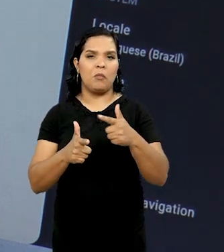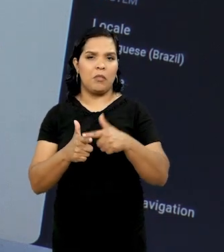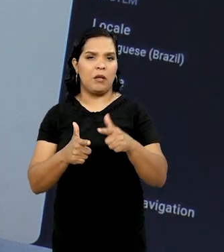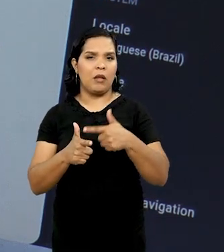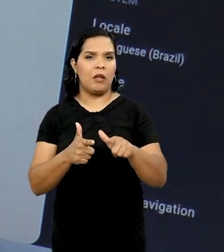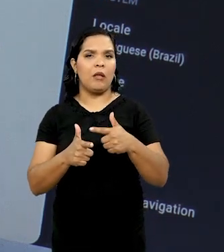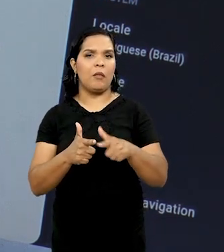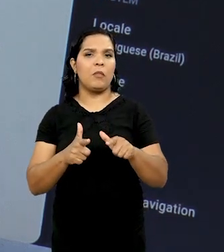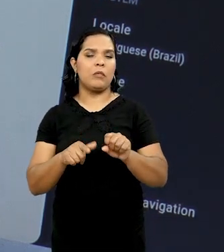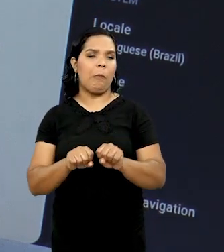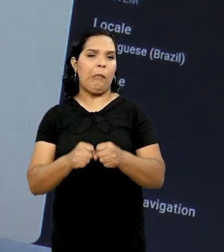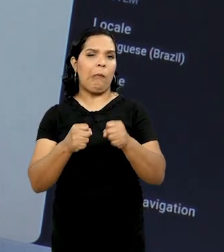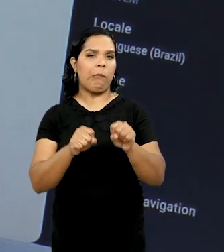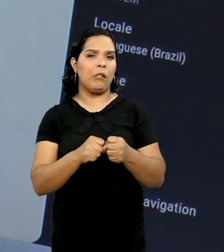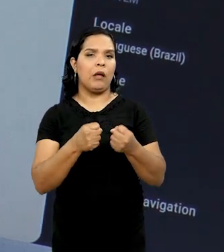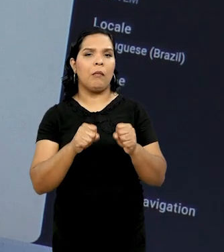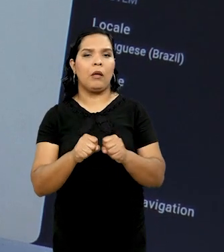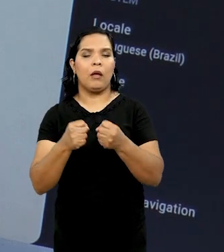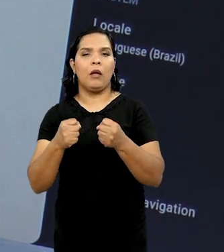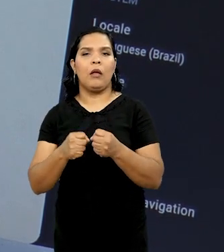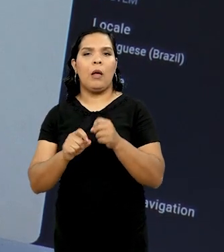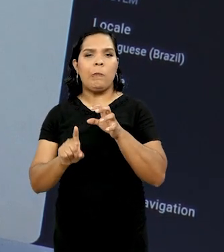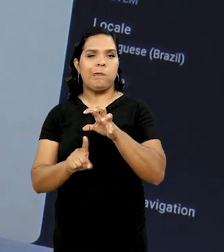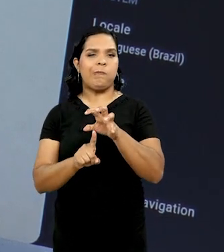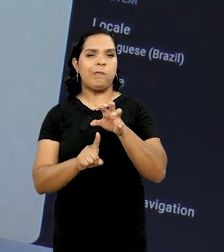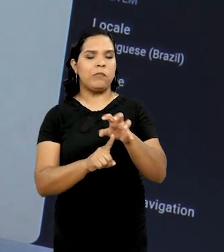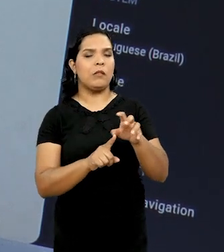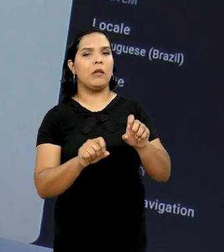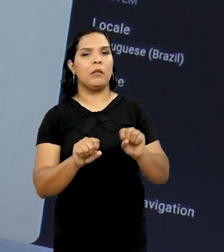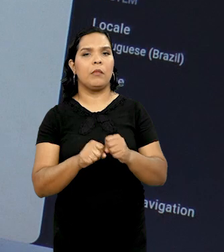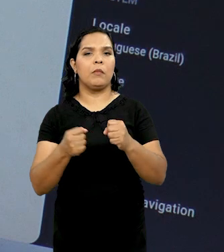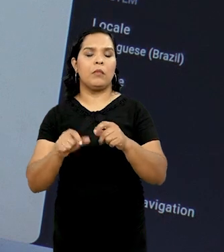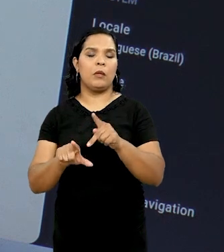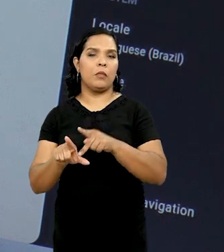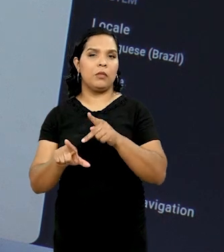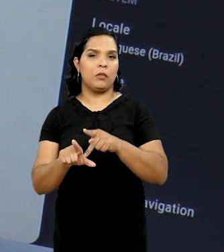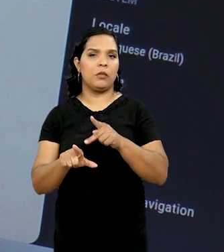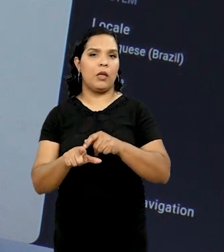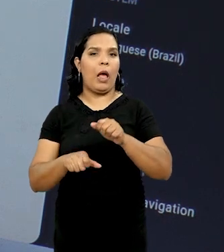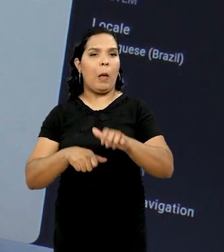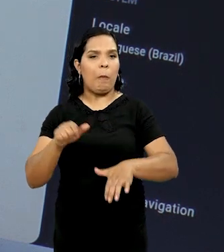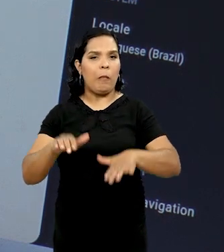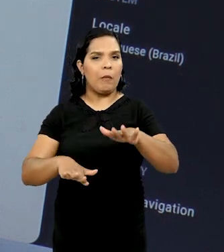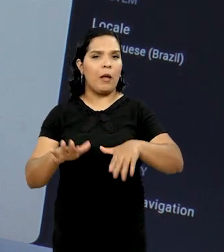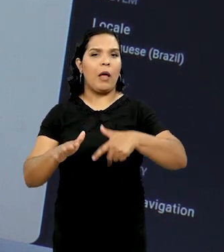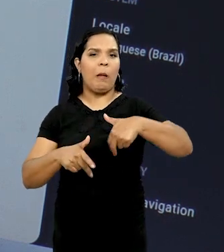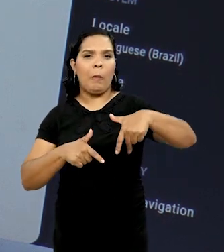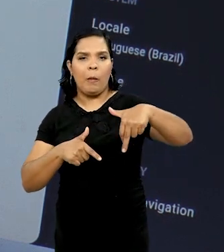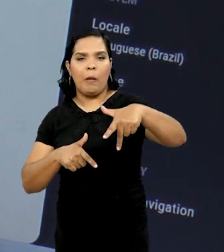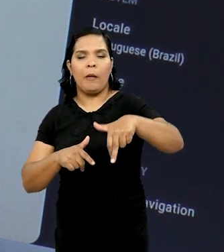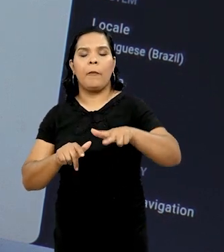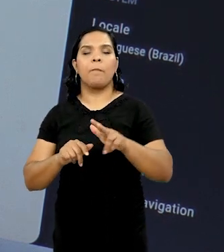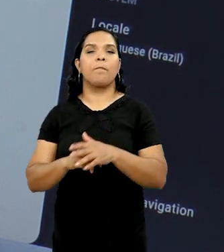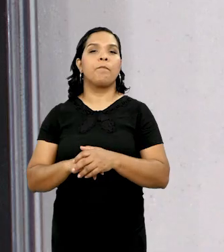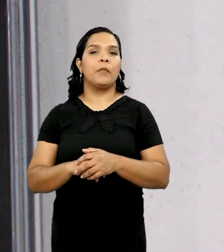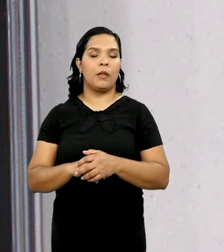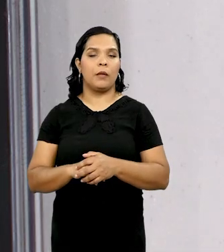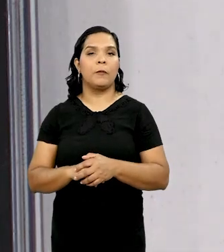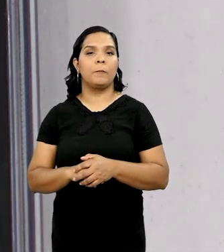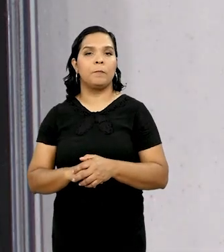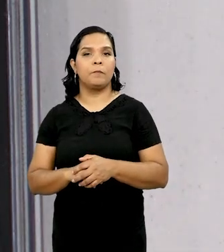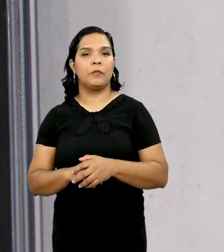lesões devido ao impacto na região plantar dos pés, devido às pressões excessivas,